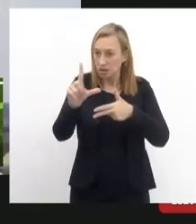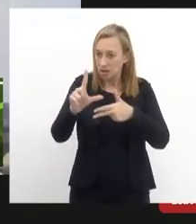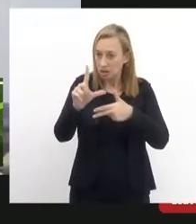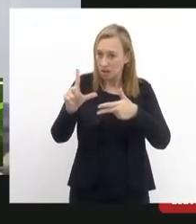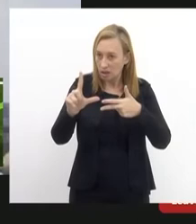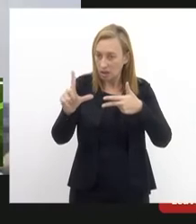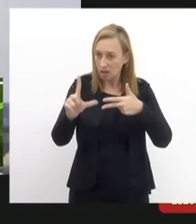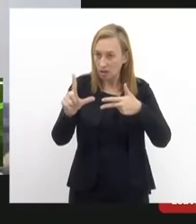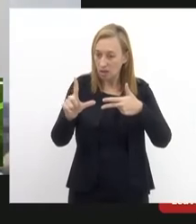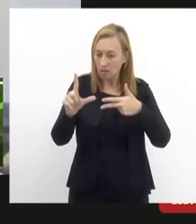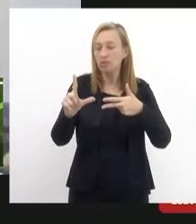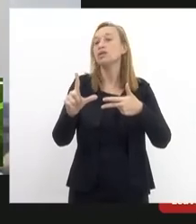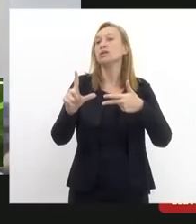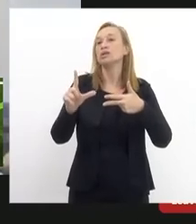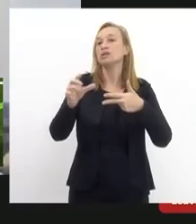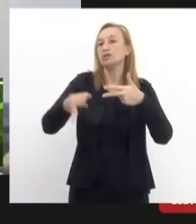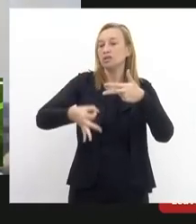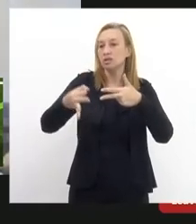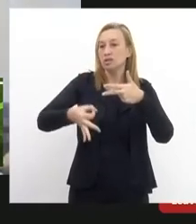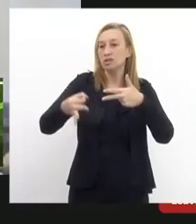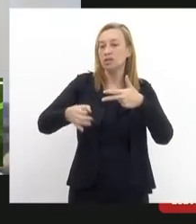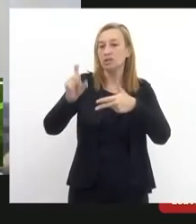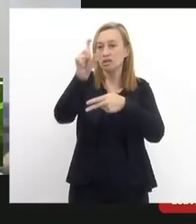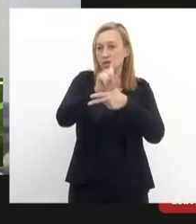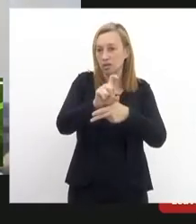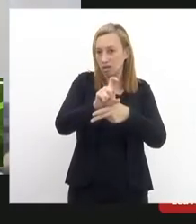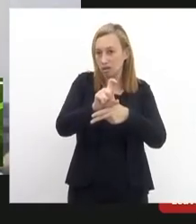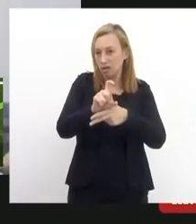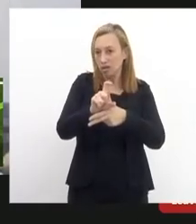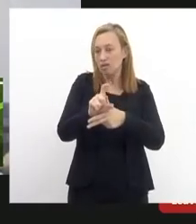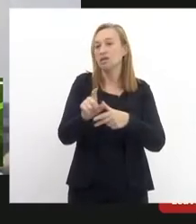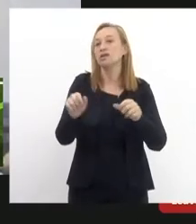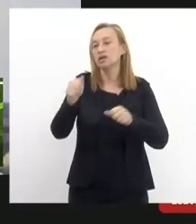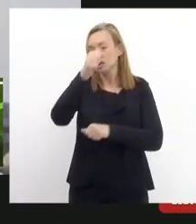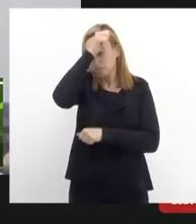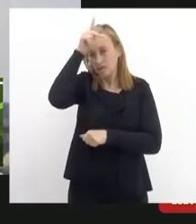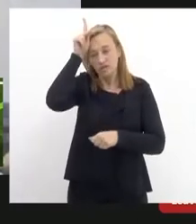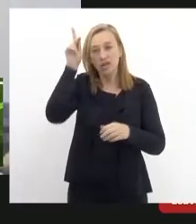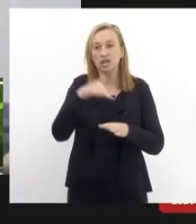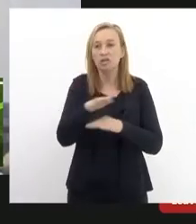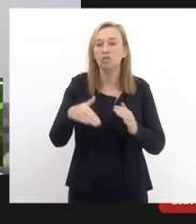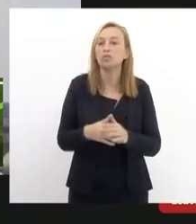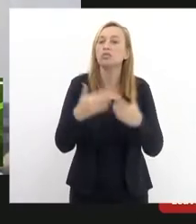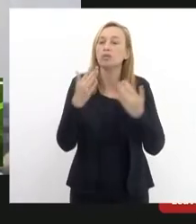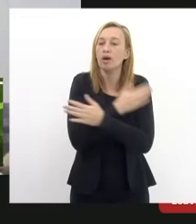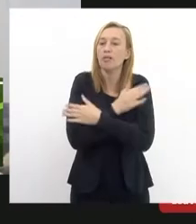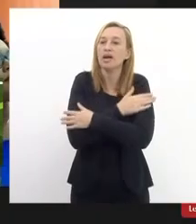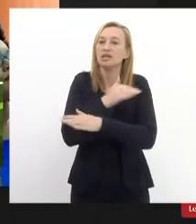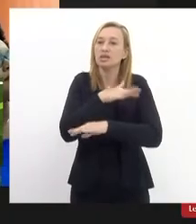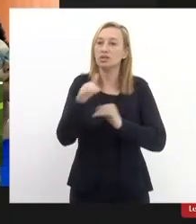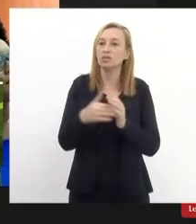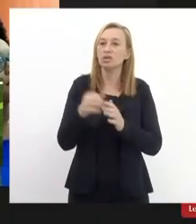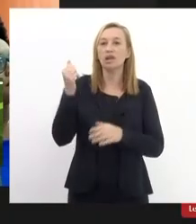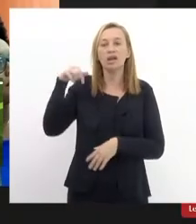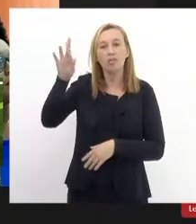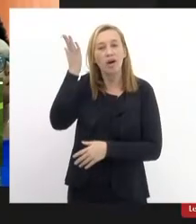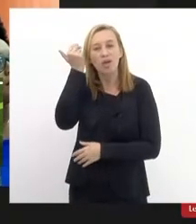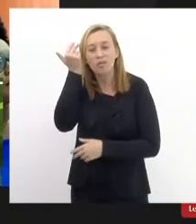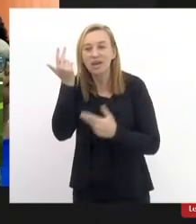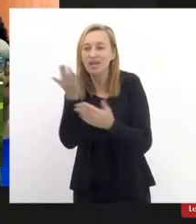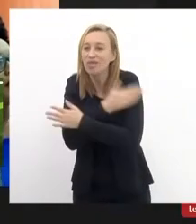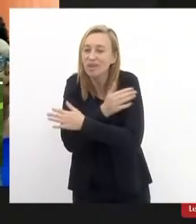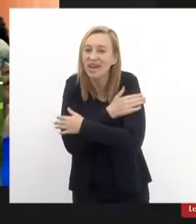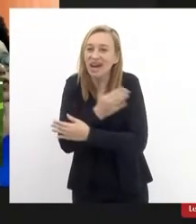prefeito do município e o governador do estado Claudio Castro e Eduardo Paes um abraço a todos Heliomar muito obrigado saudade de você meu